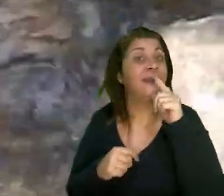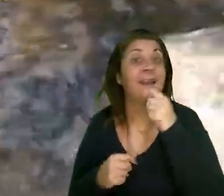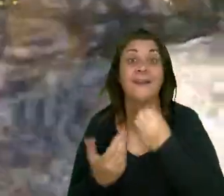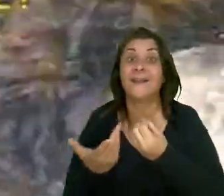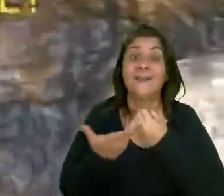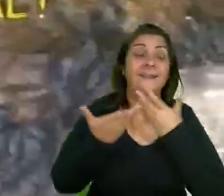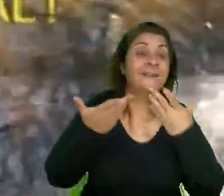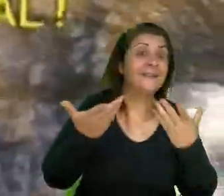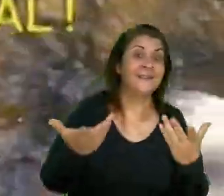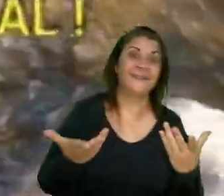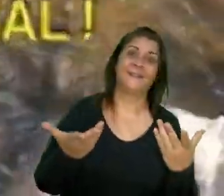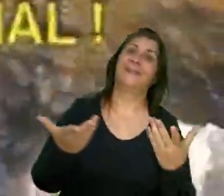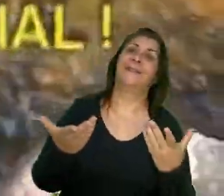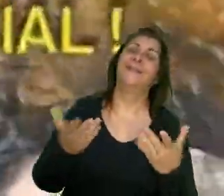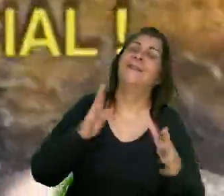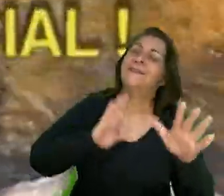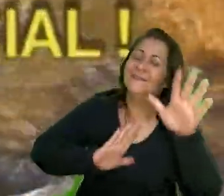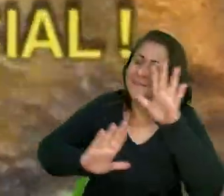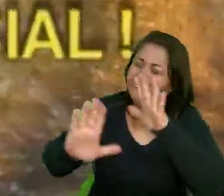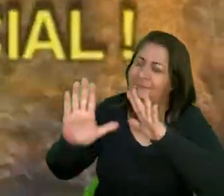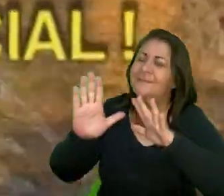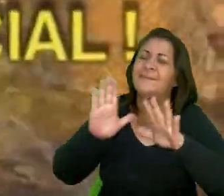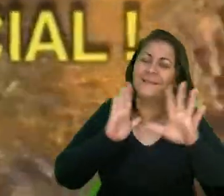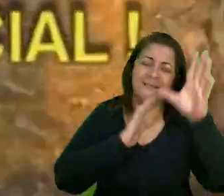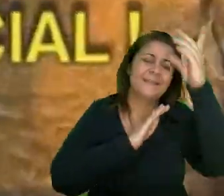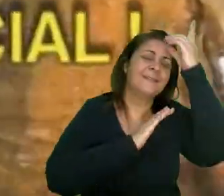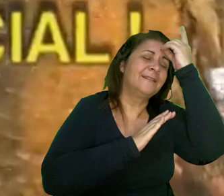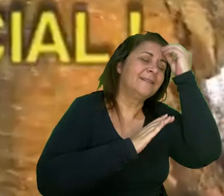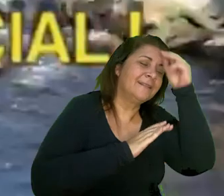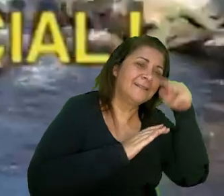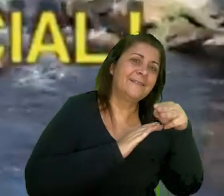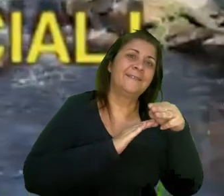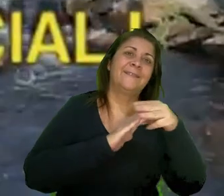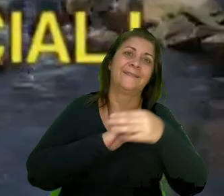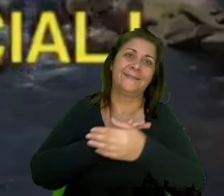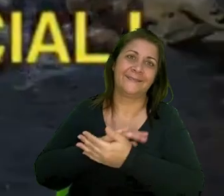bom Cuidar é um dom